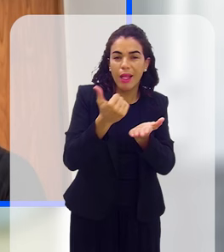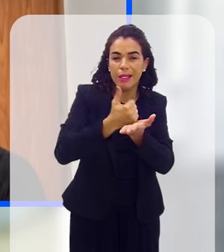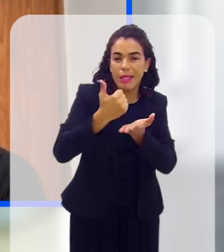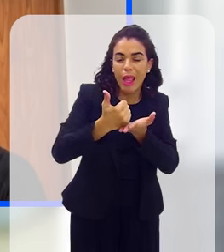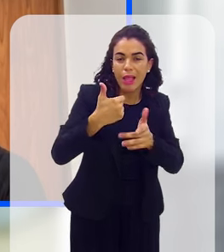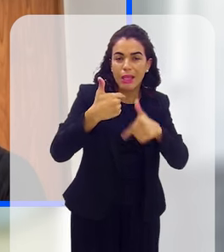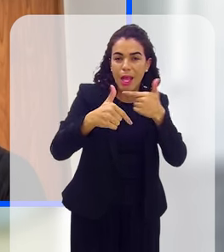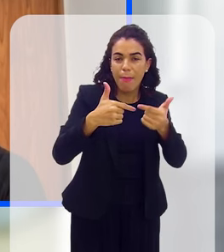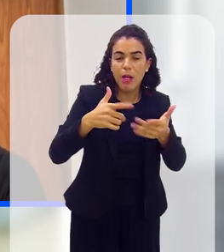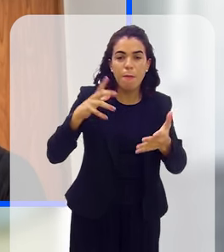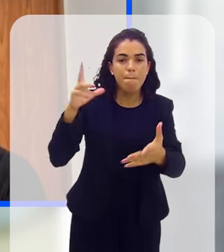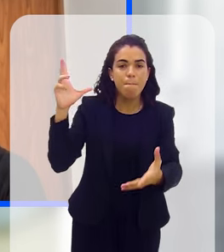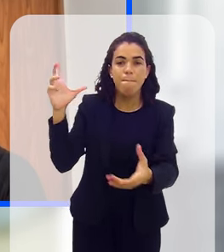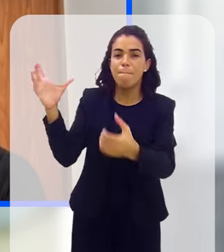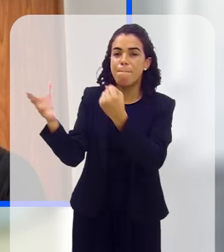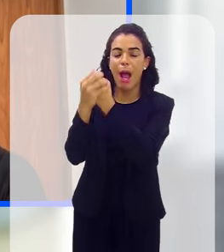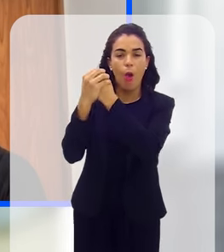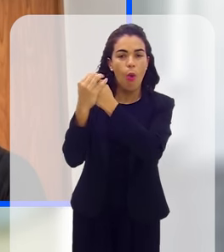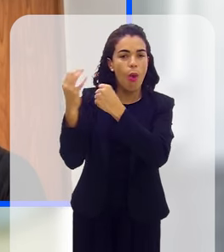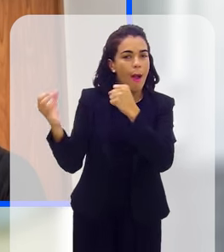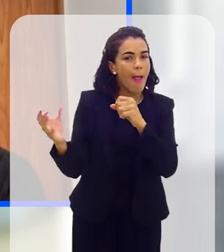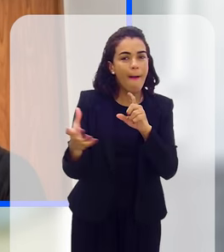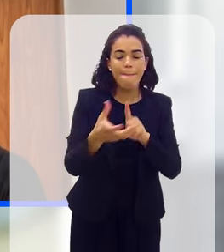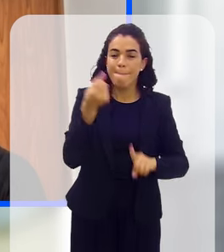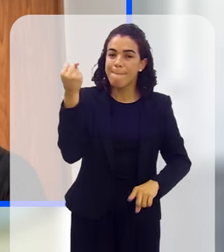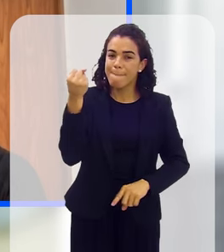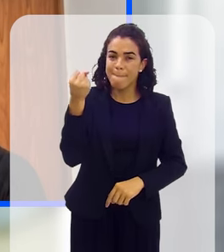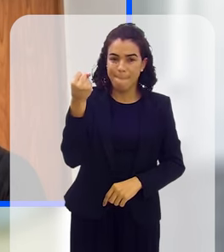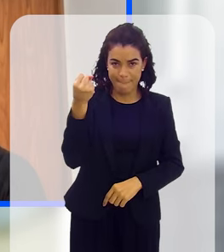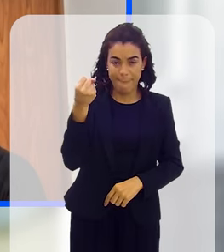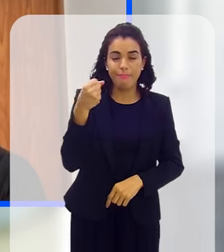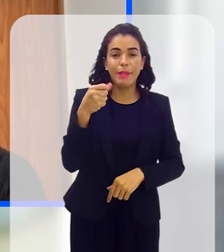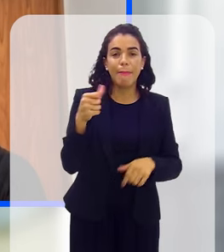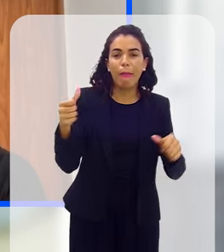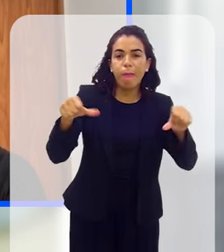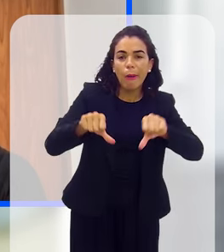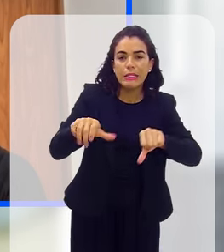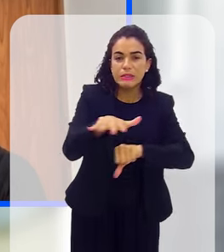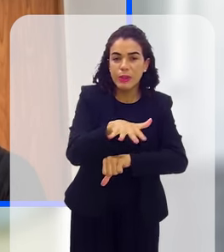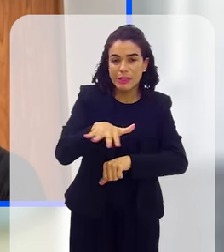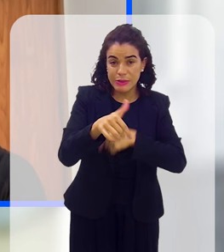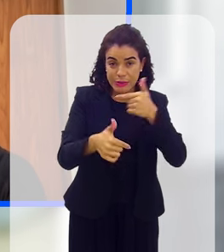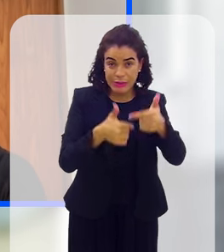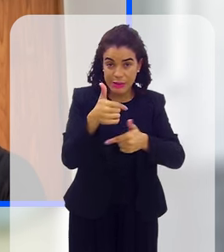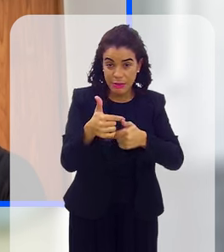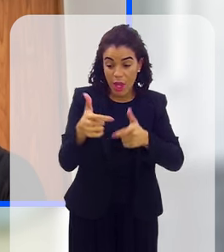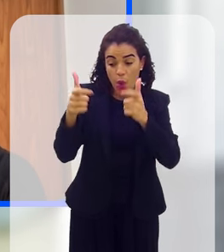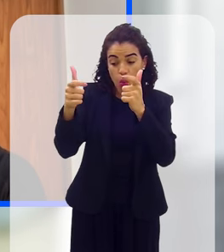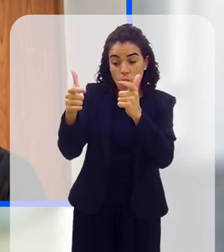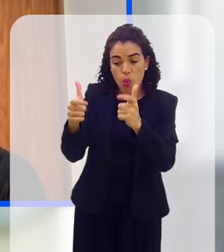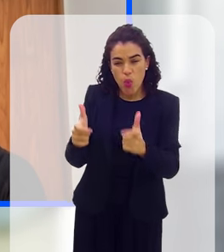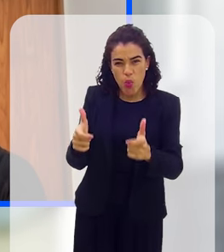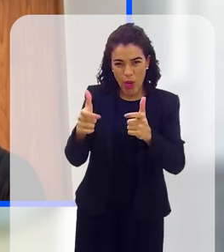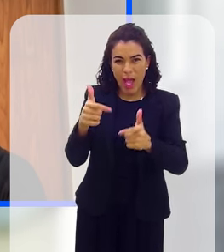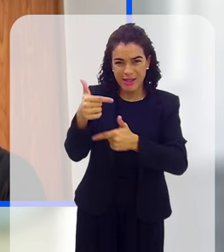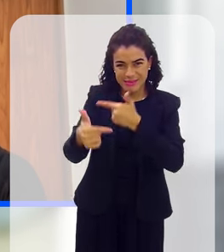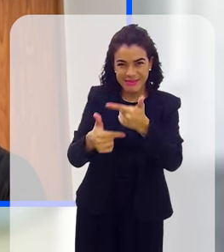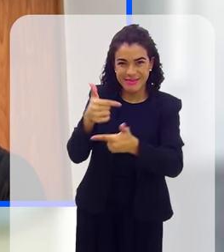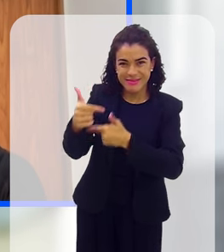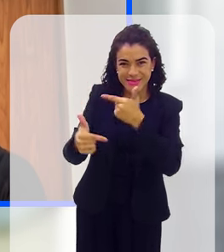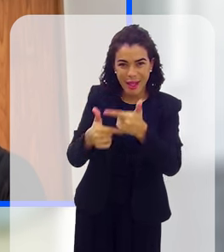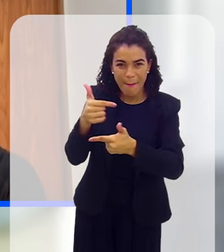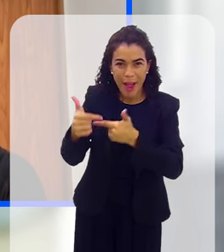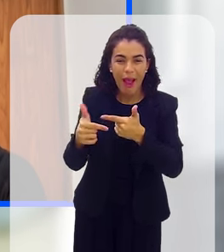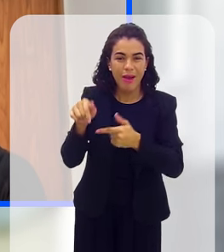também sofrem maus tratos, péssimas condições de trabalho, muitas das vezes o local, né, em que eles ficam,